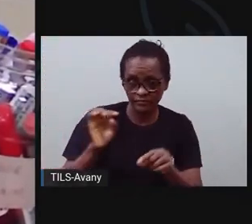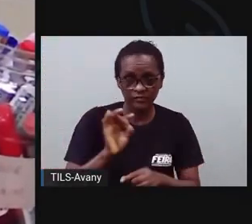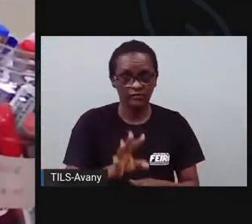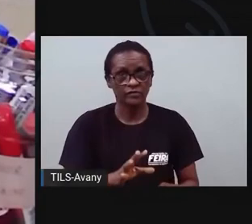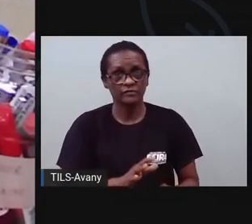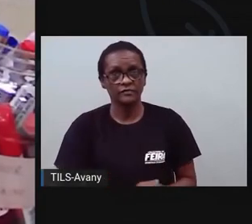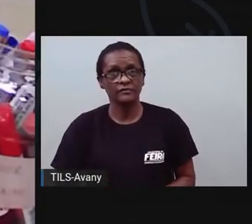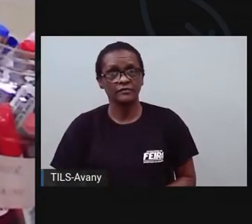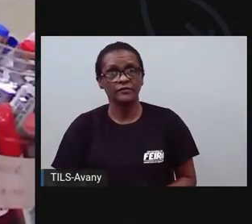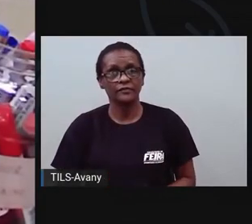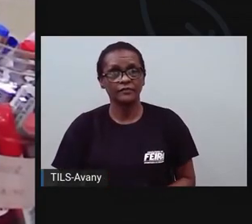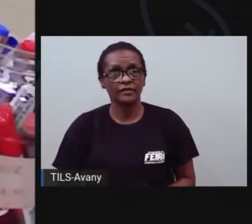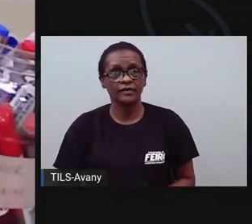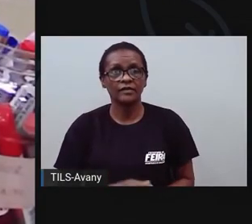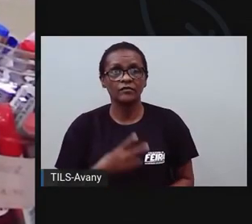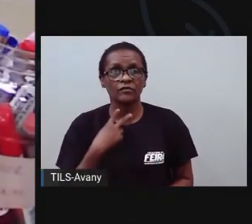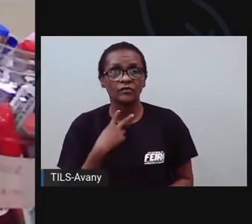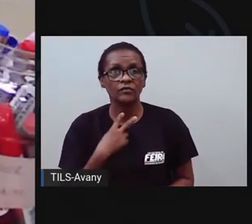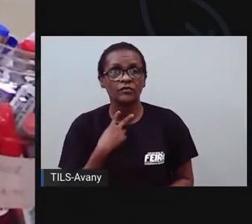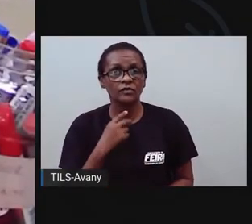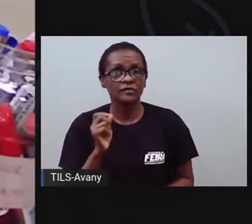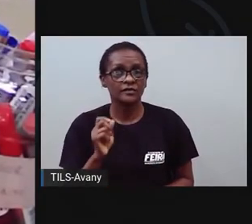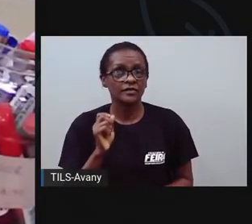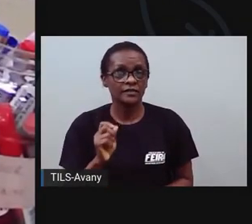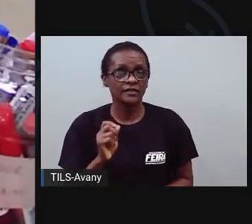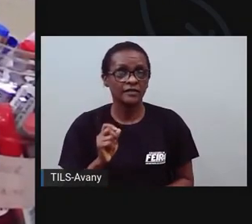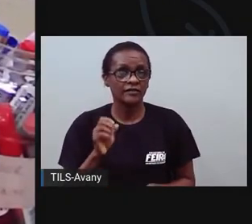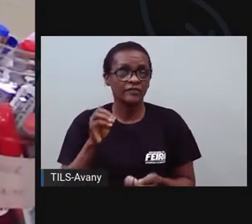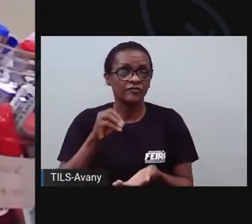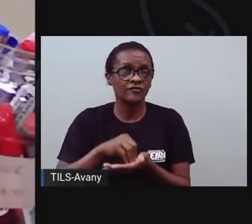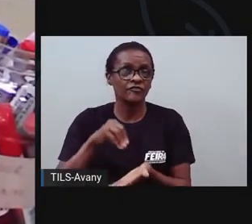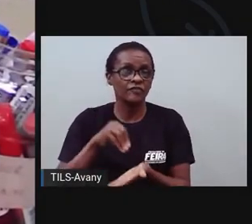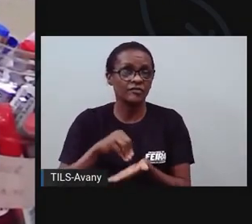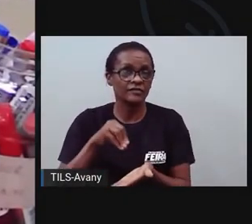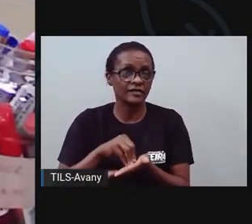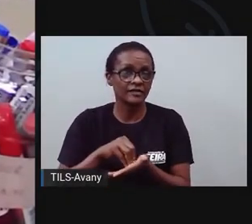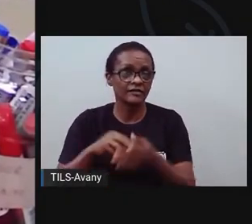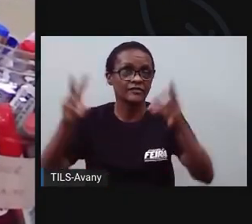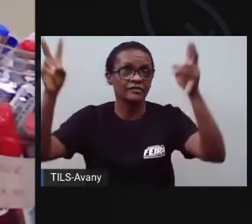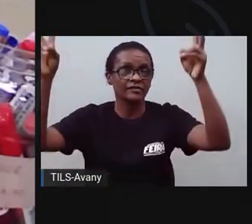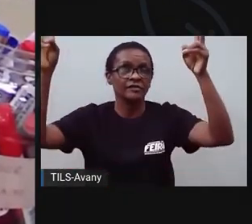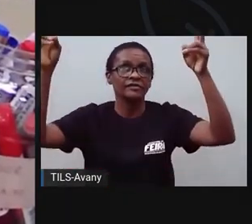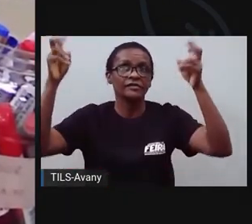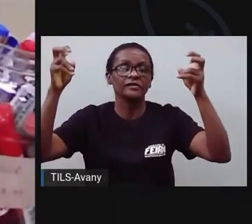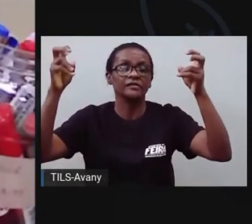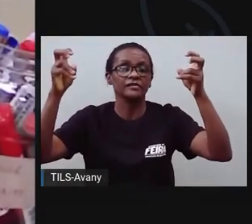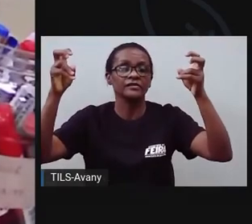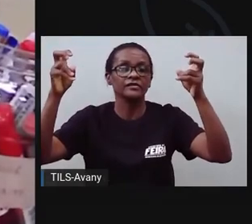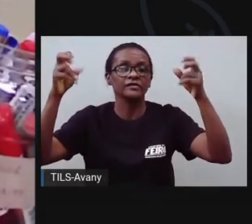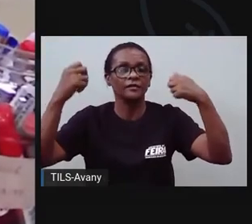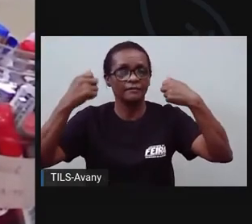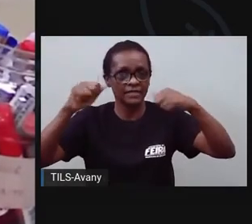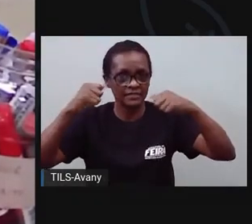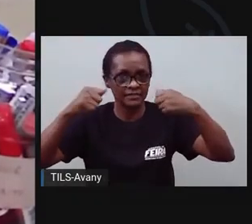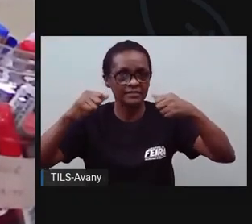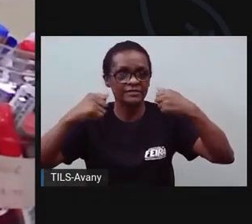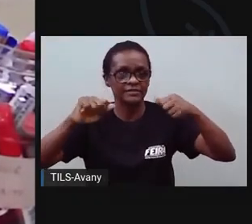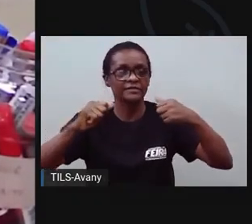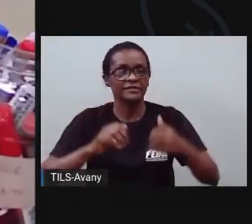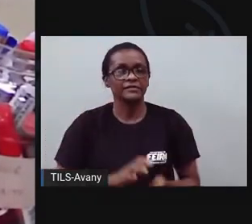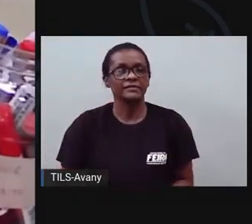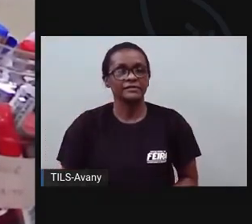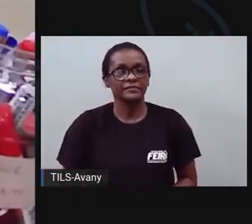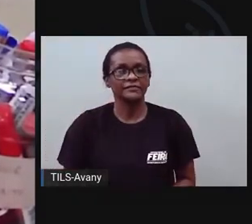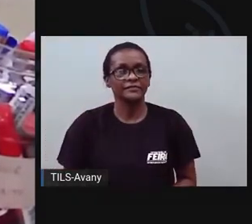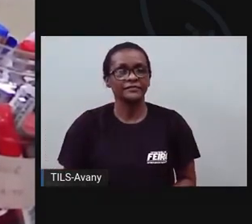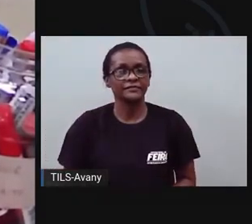que não pode faltar é o quê, gente? O título da manchete, né? A gente não pode, ó, o título tem que ter. E aí, olha só, perceba que tem